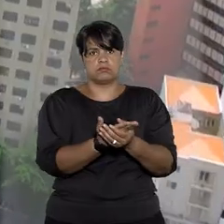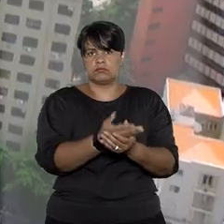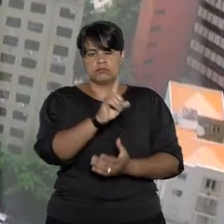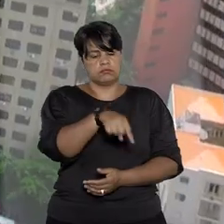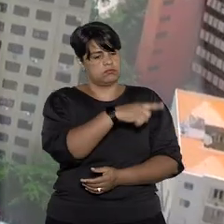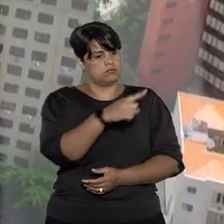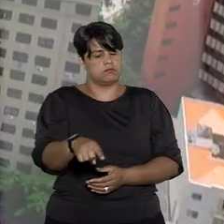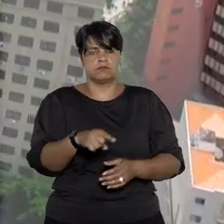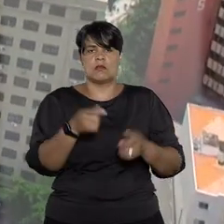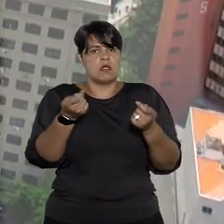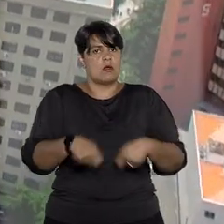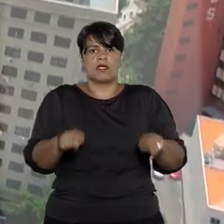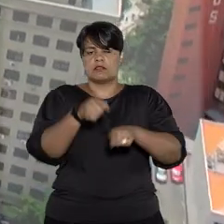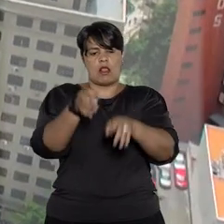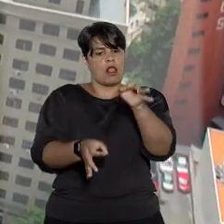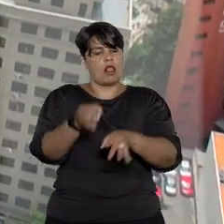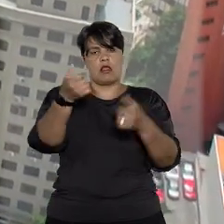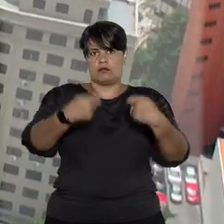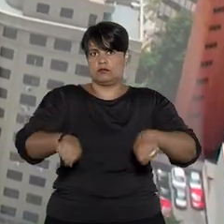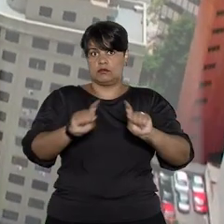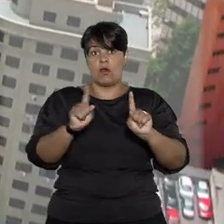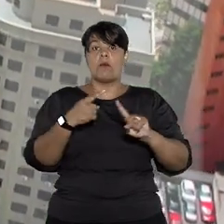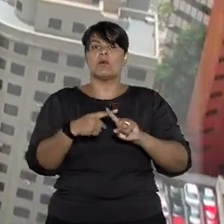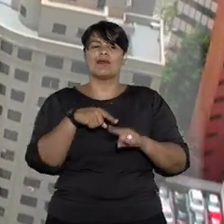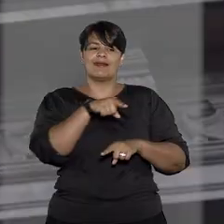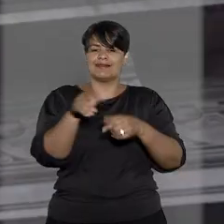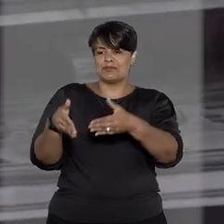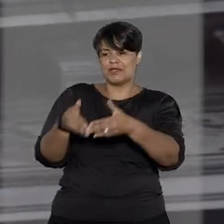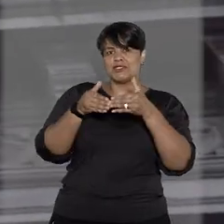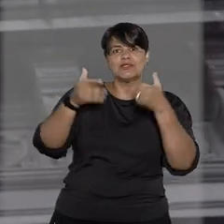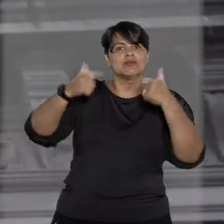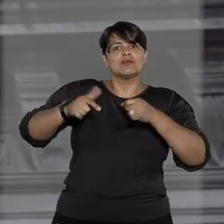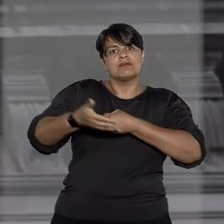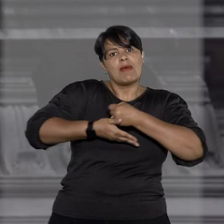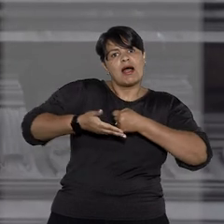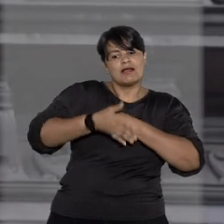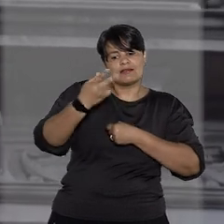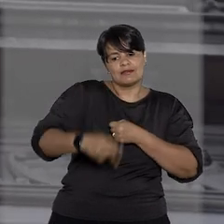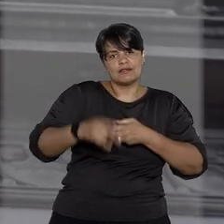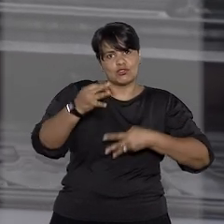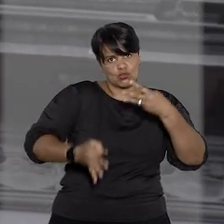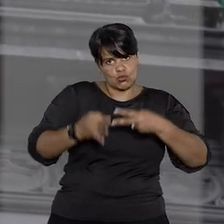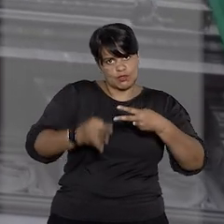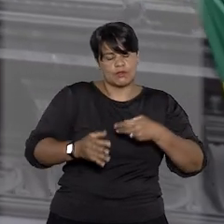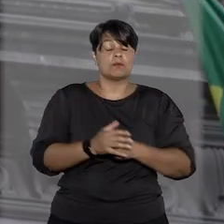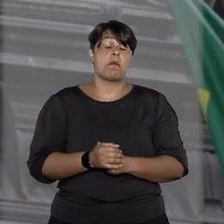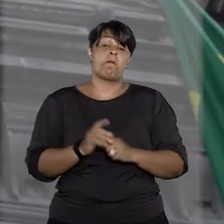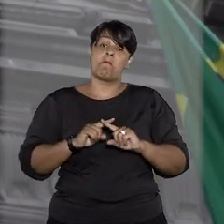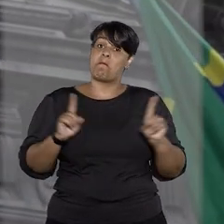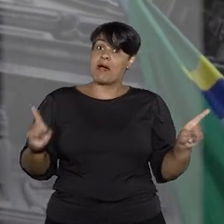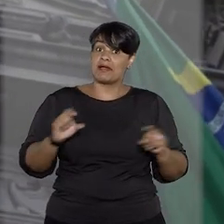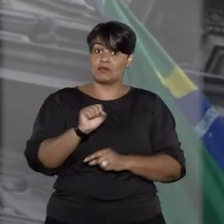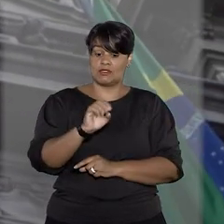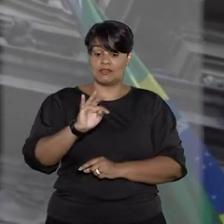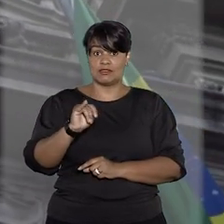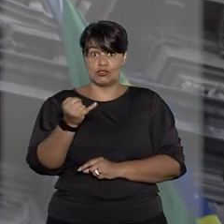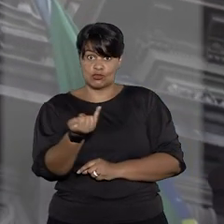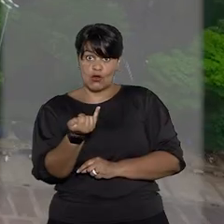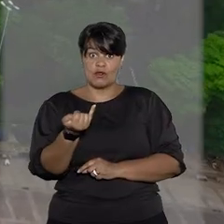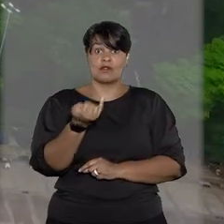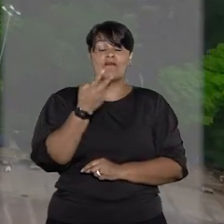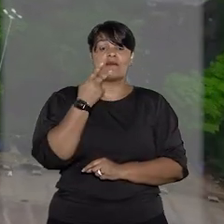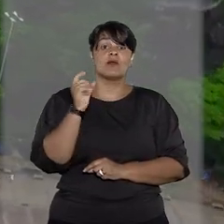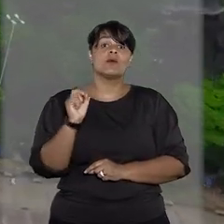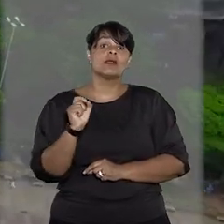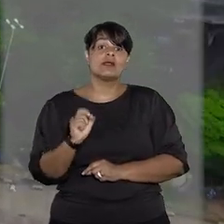resolução do mérito, por entender que o pedido não teria amparo no ordenamento jurídico. O TJ considerou que a falecida não